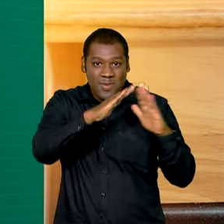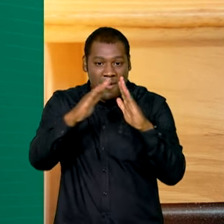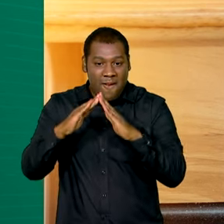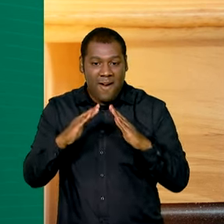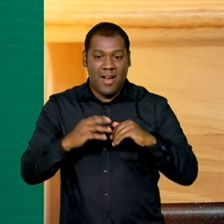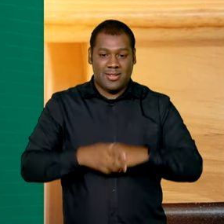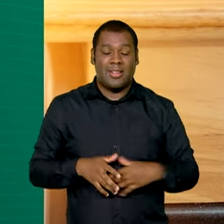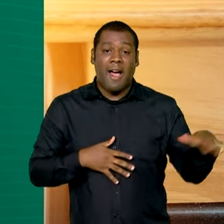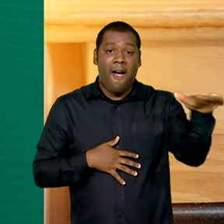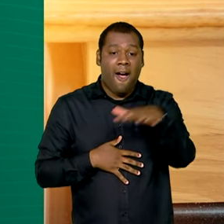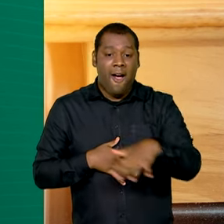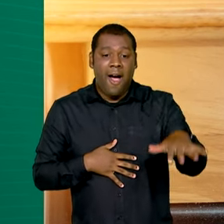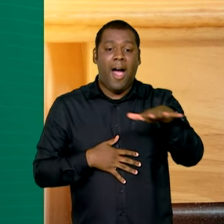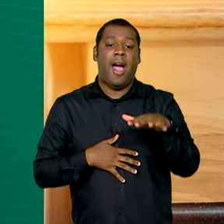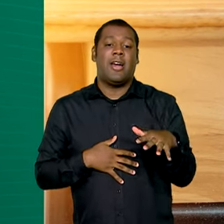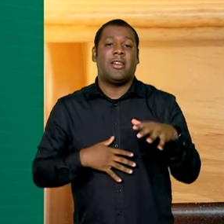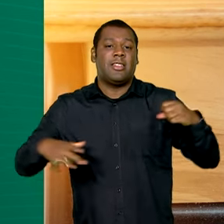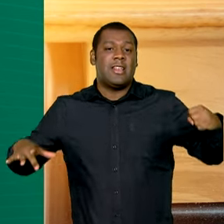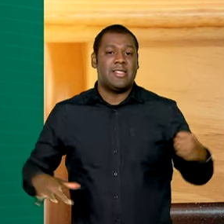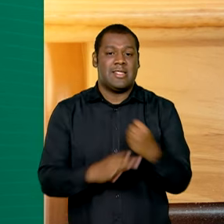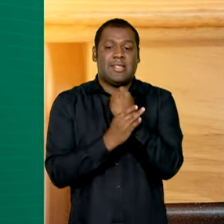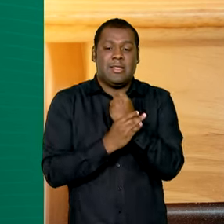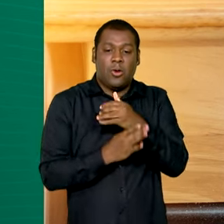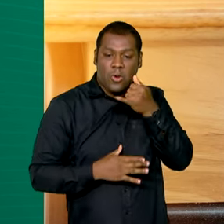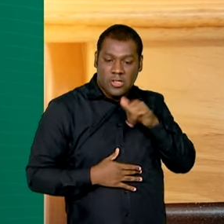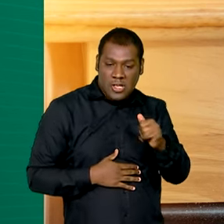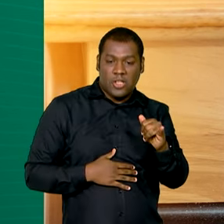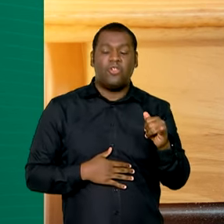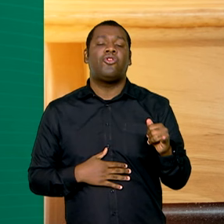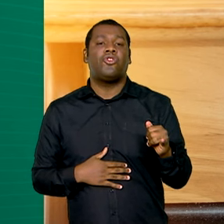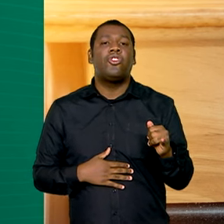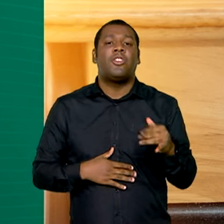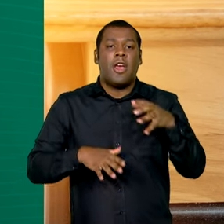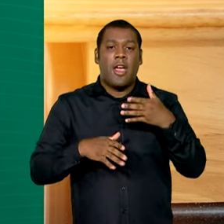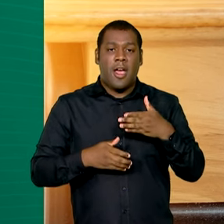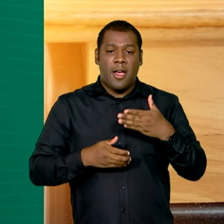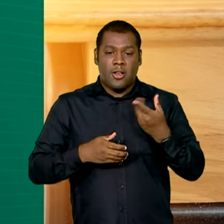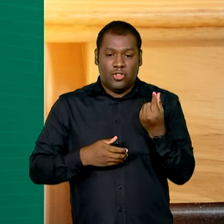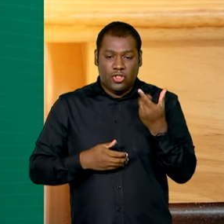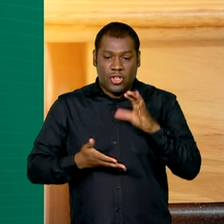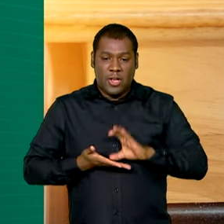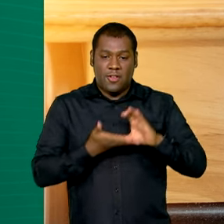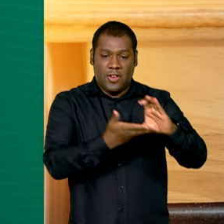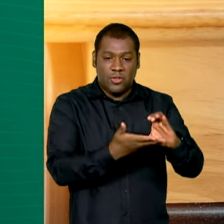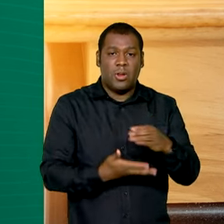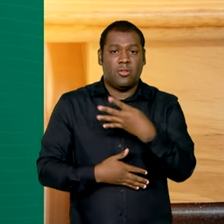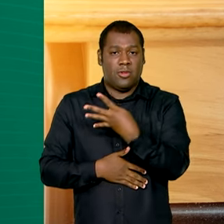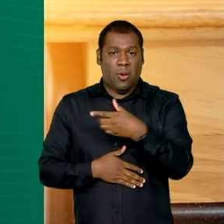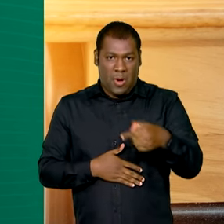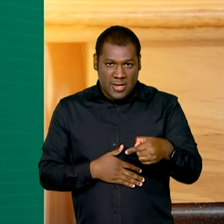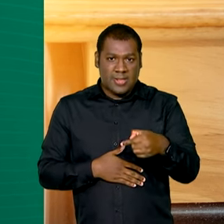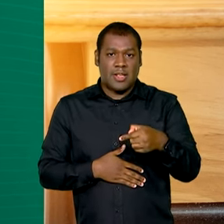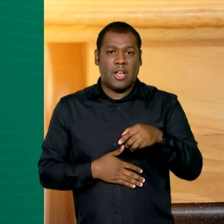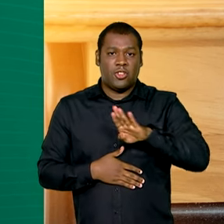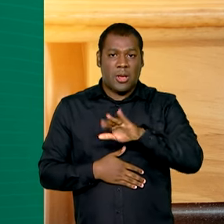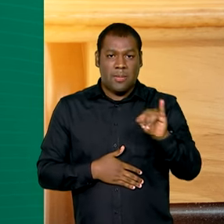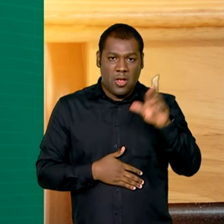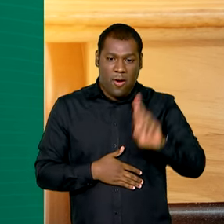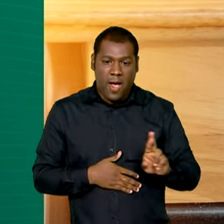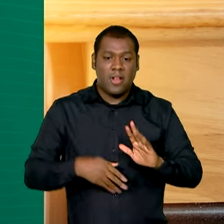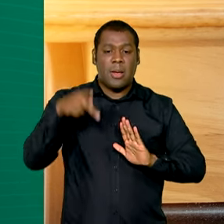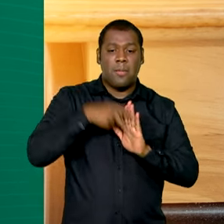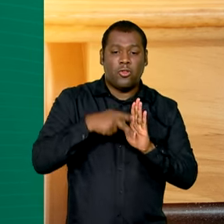No setor de transição e segurança energética, serão investidos 47 bilhões de reais em projetos como a